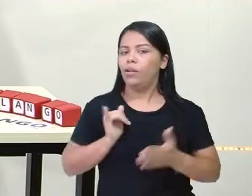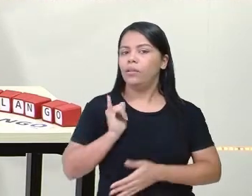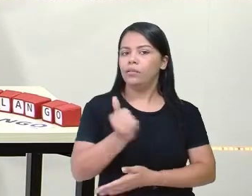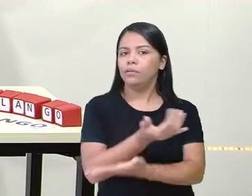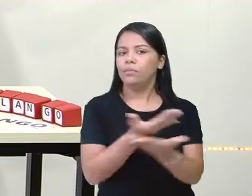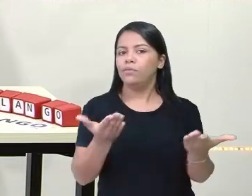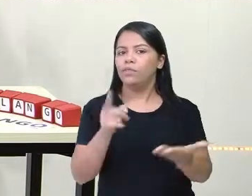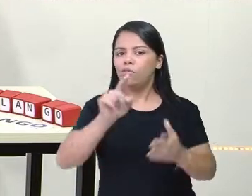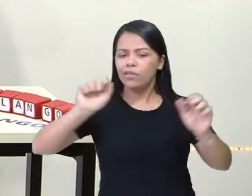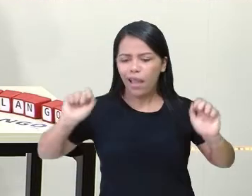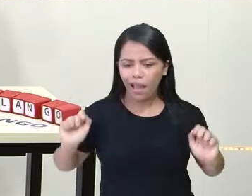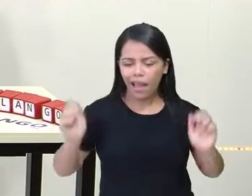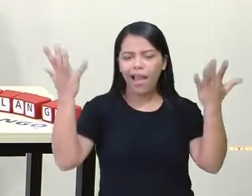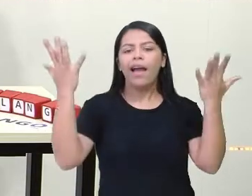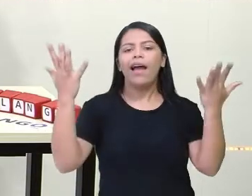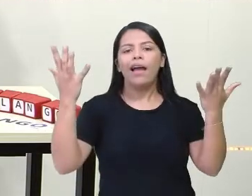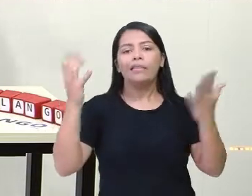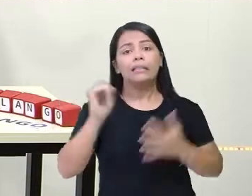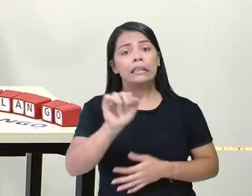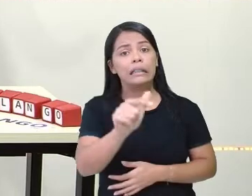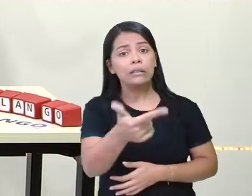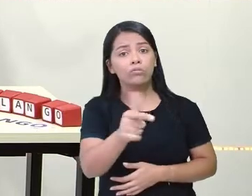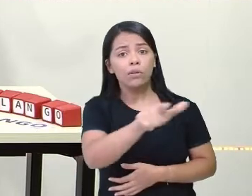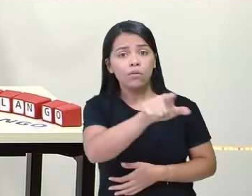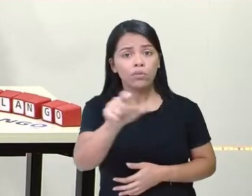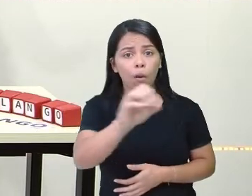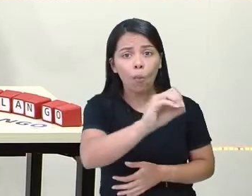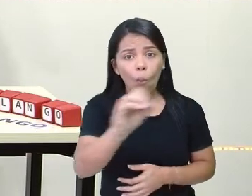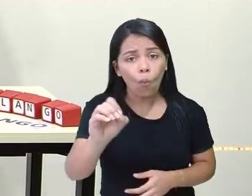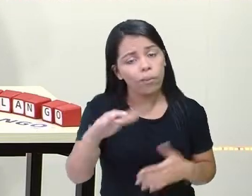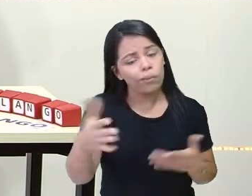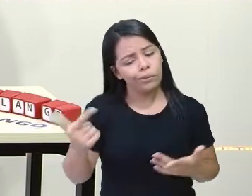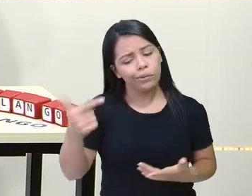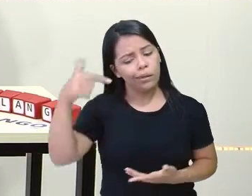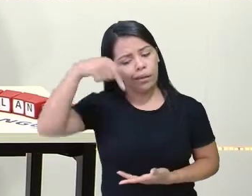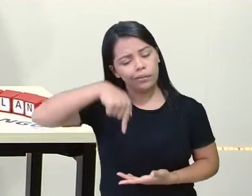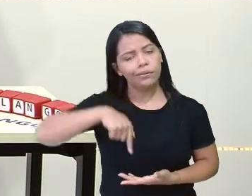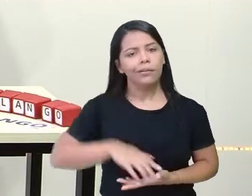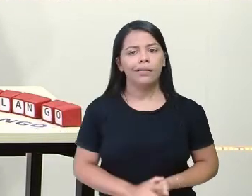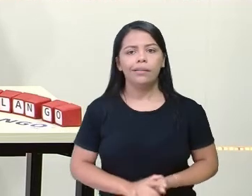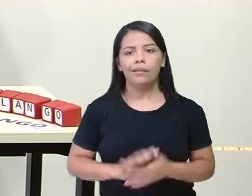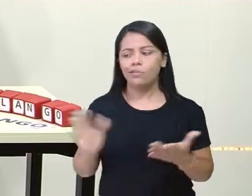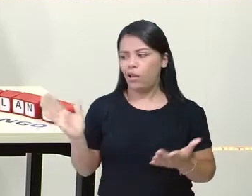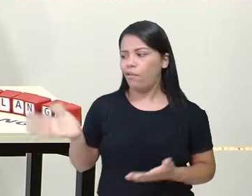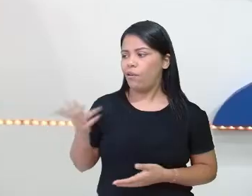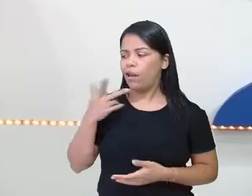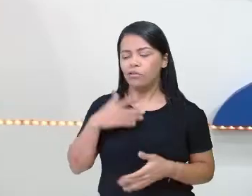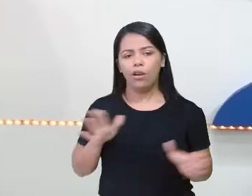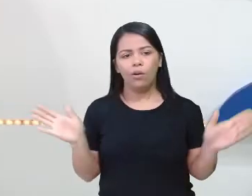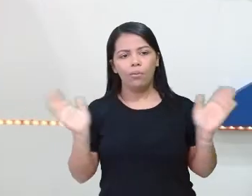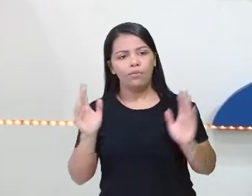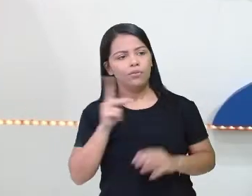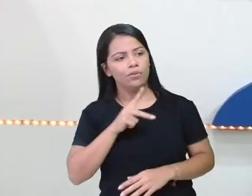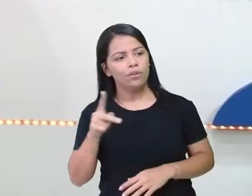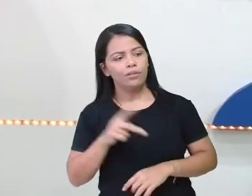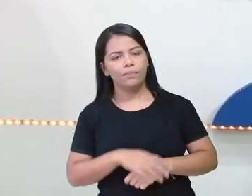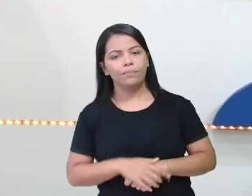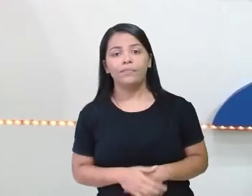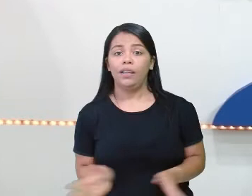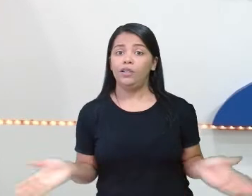você arrasa. Sem você, não existiria o Educar Recife. Vai se despedir, professora Kátia? Vou sim.